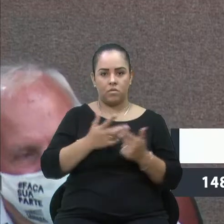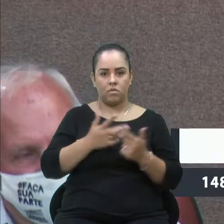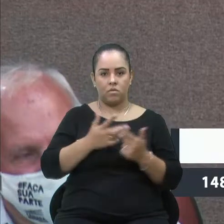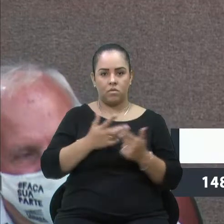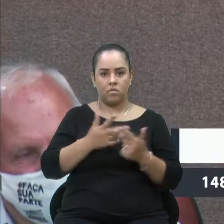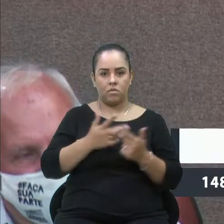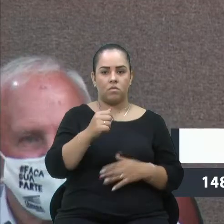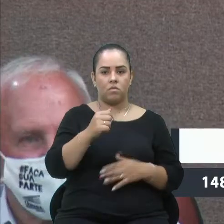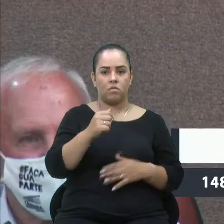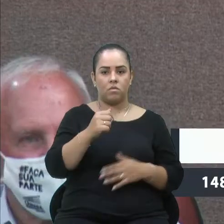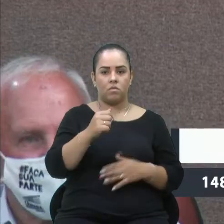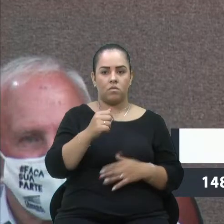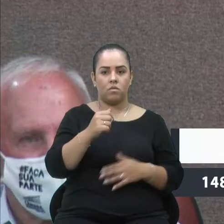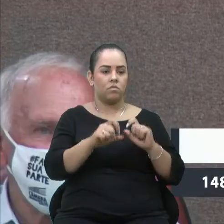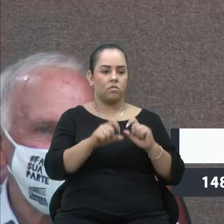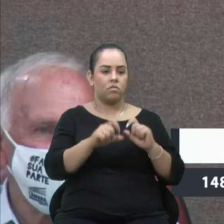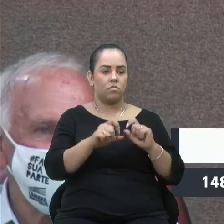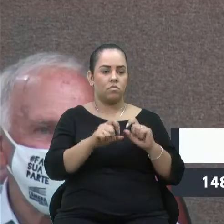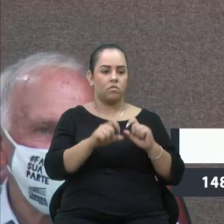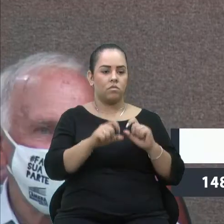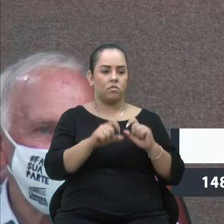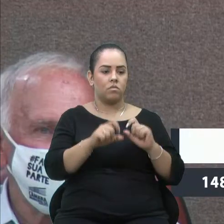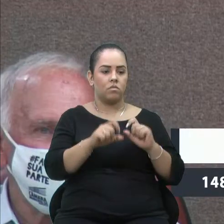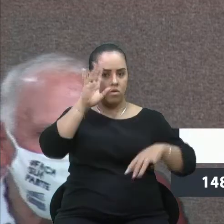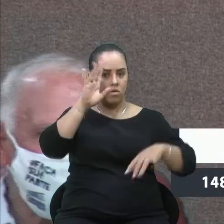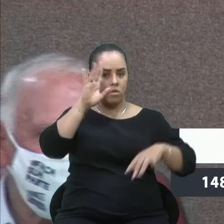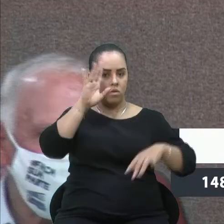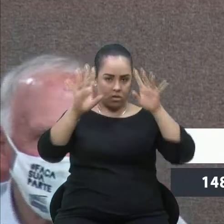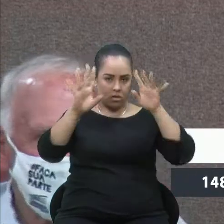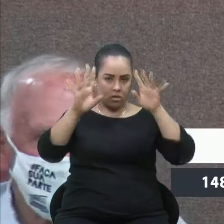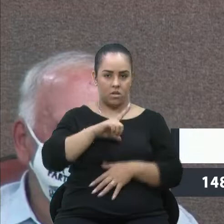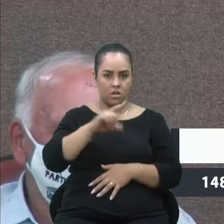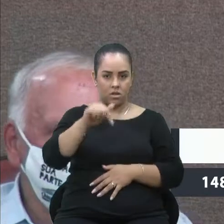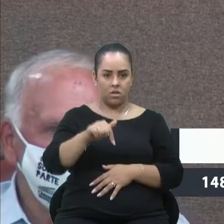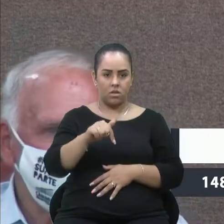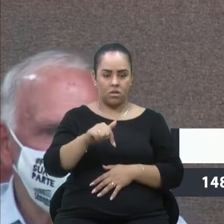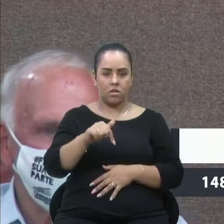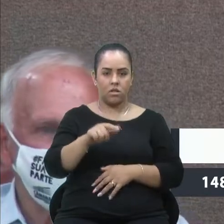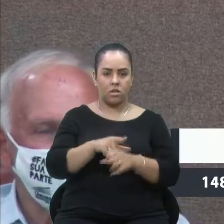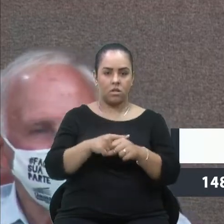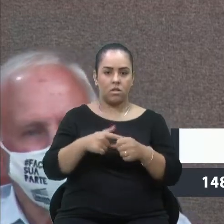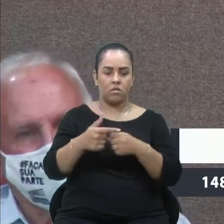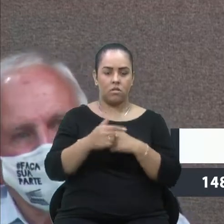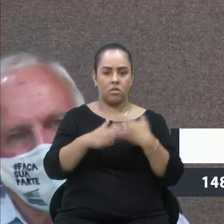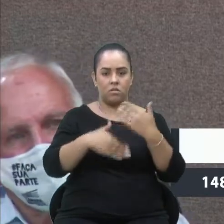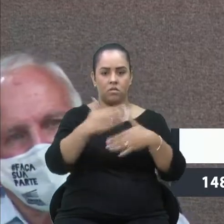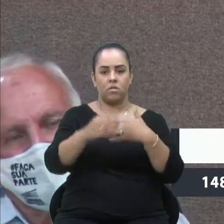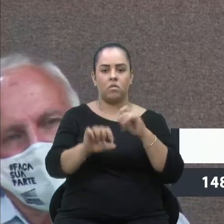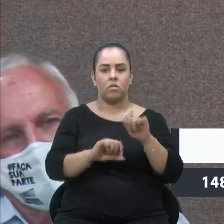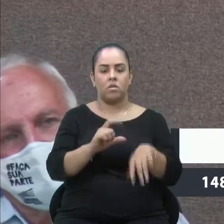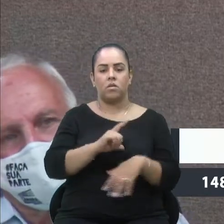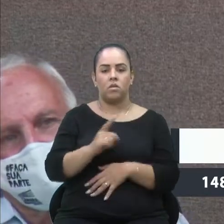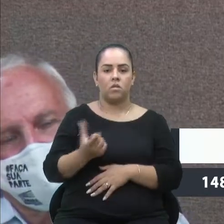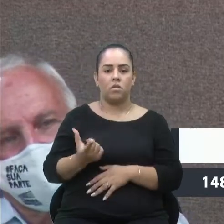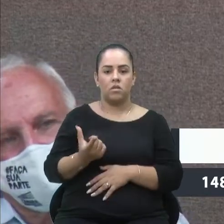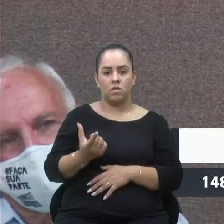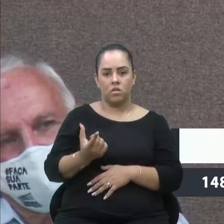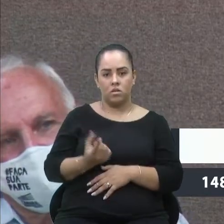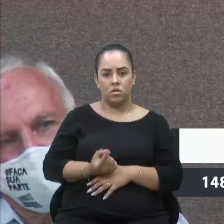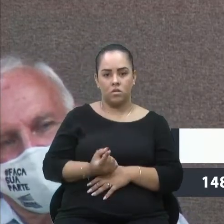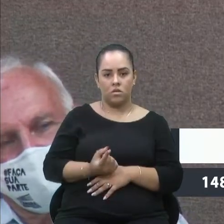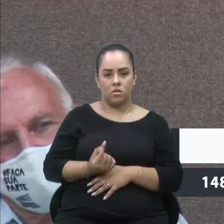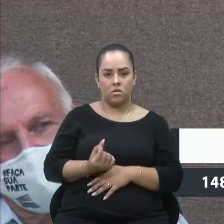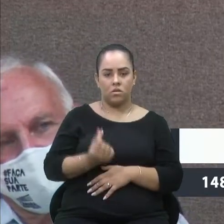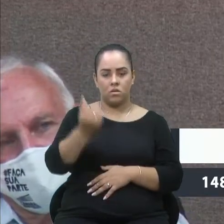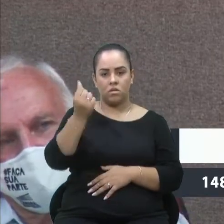O tão sonhado autódromo em nossa cidade para desenvolver a questão econômica, a matriz